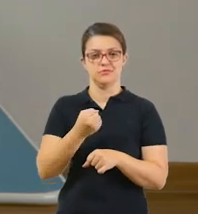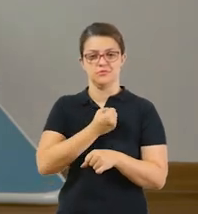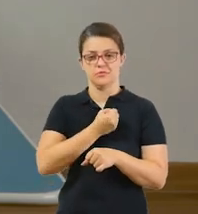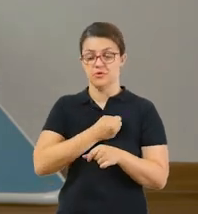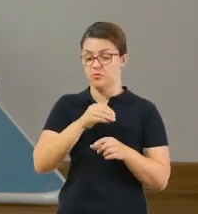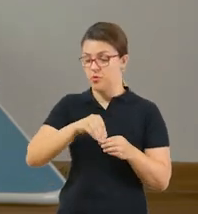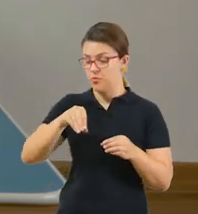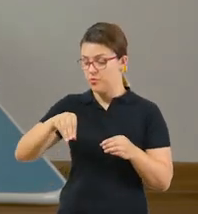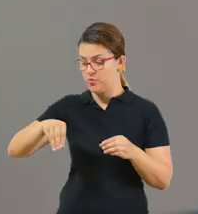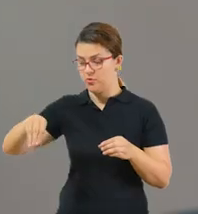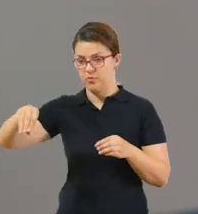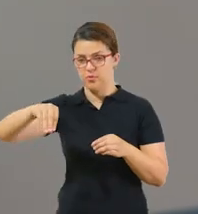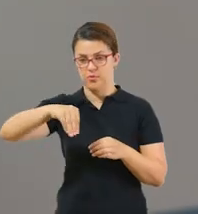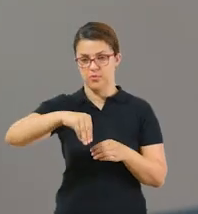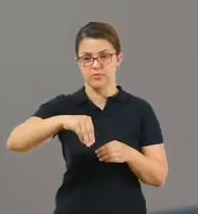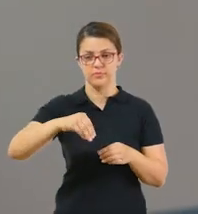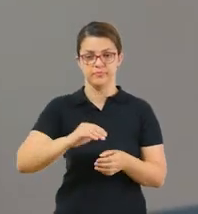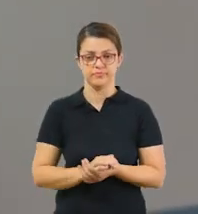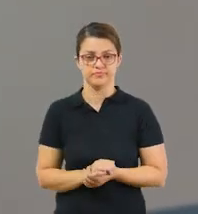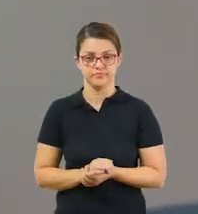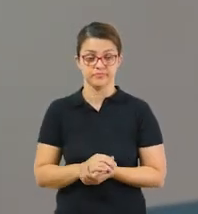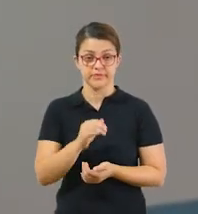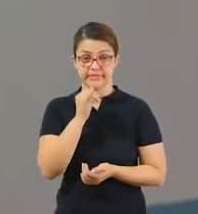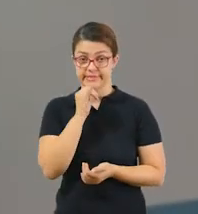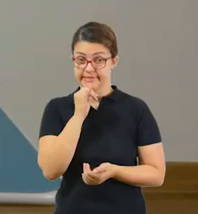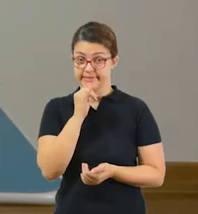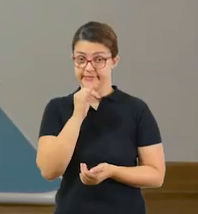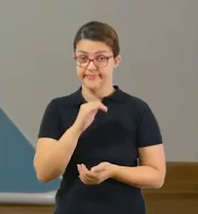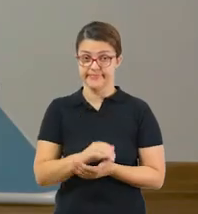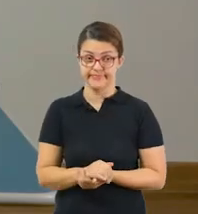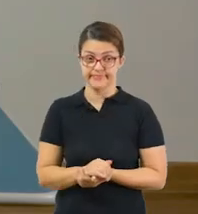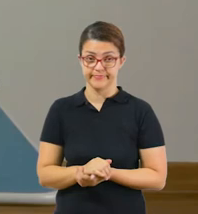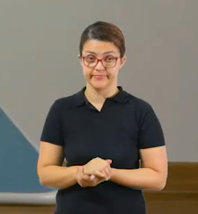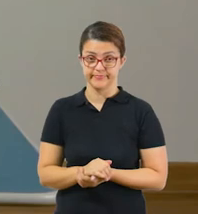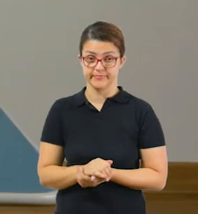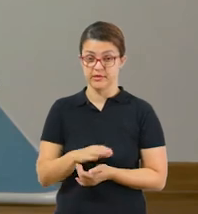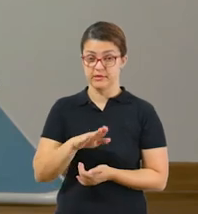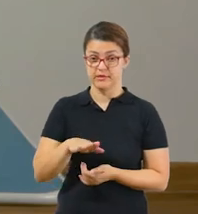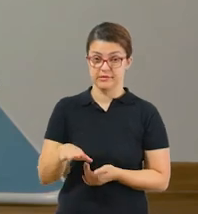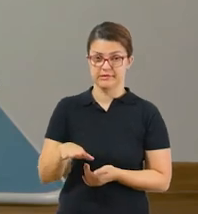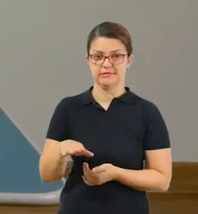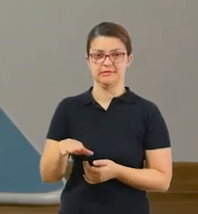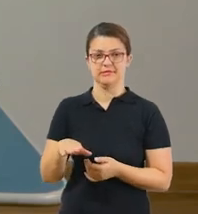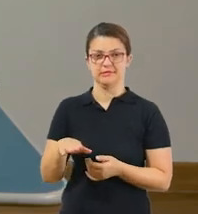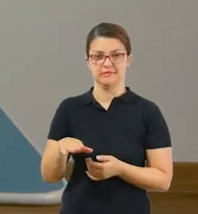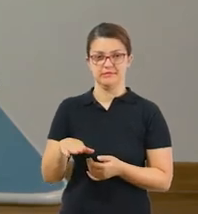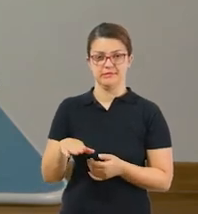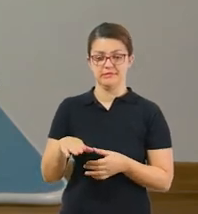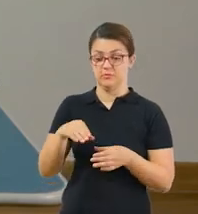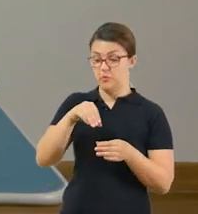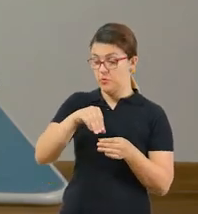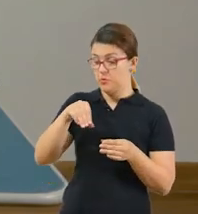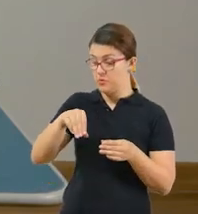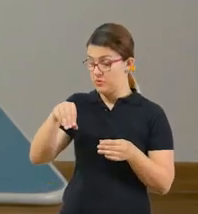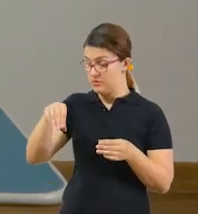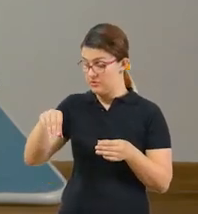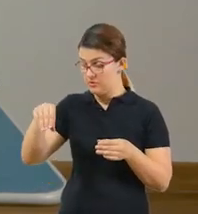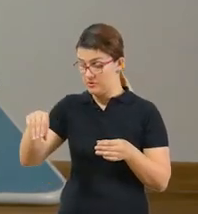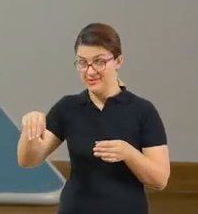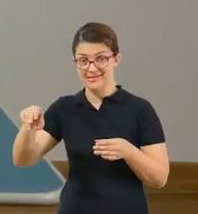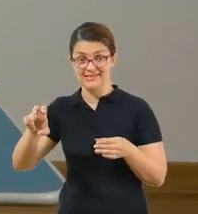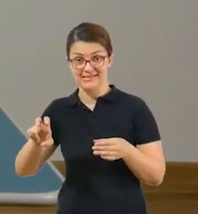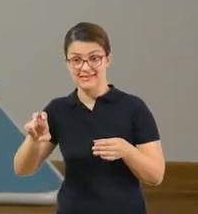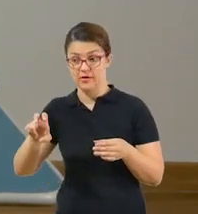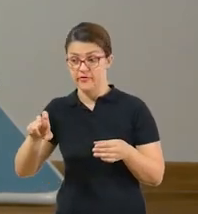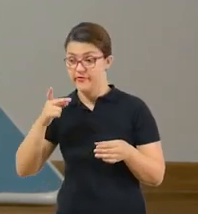essa sequência numérica com a criança, tá bom? Então, um exemplo, né? A criança jogou e caiu no número cinco.